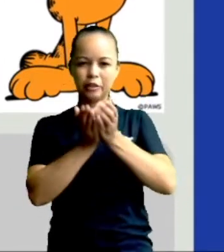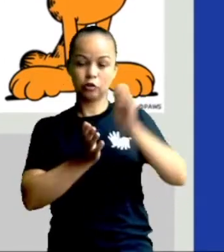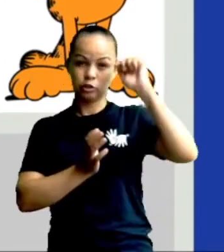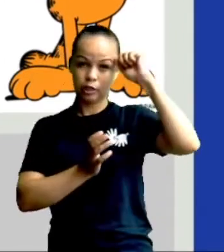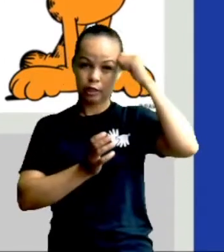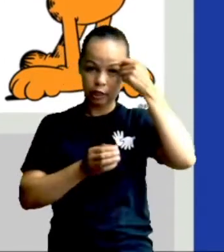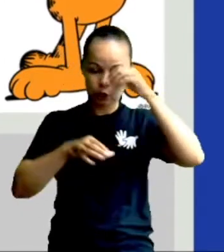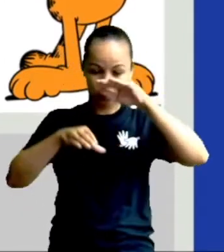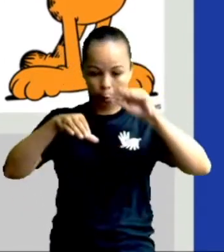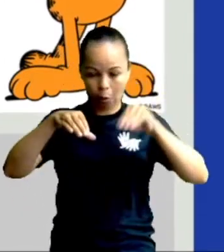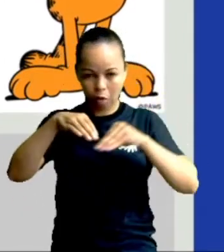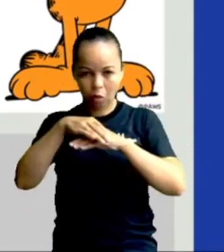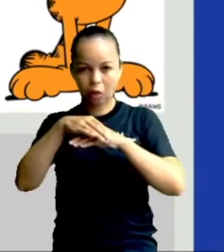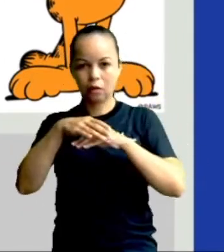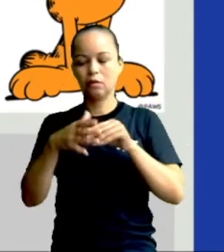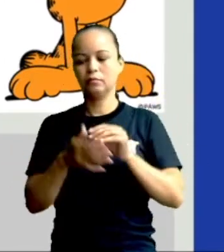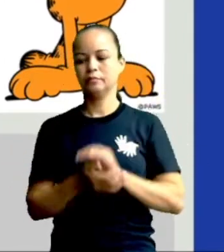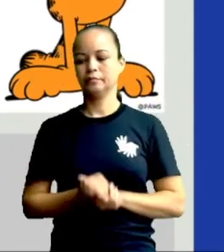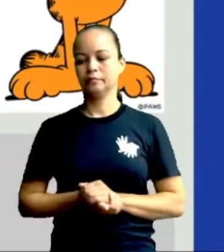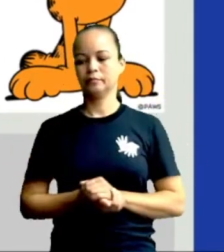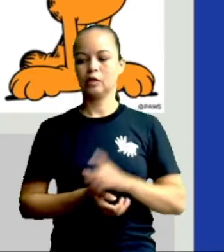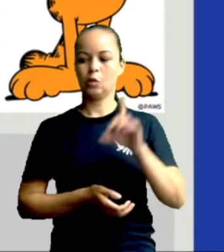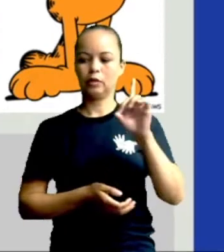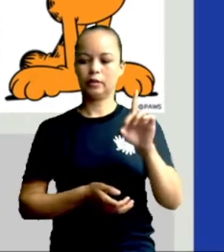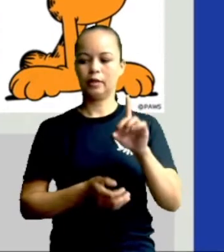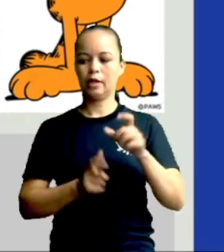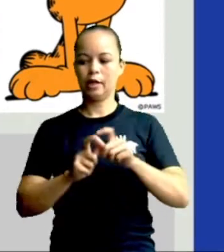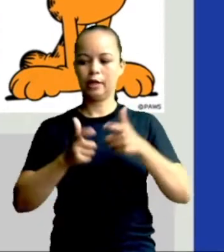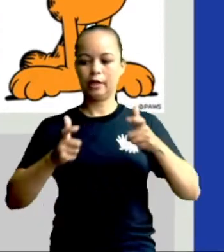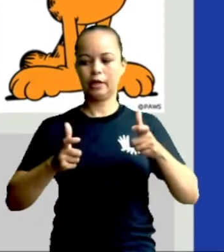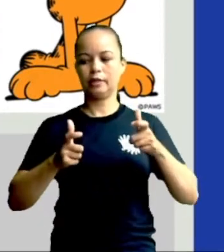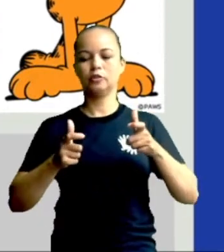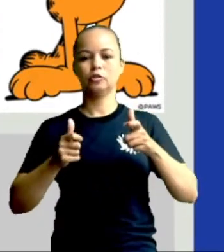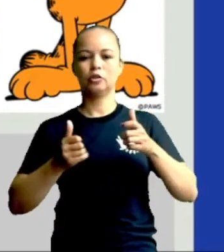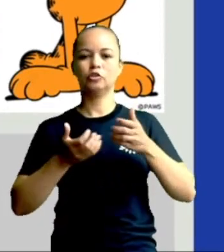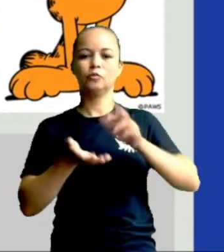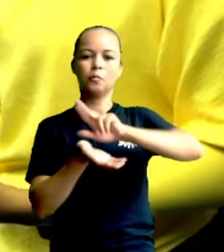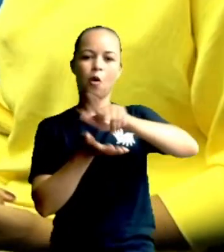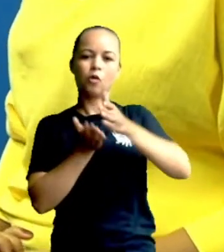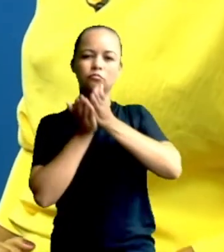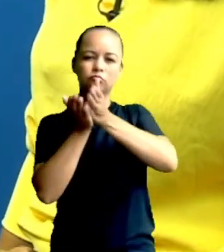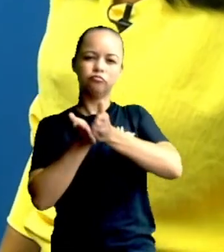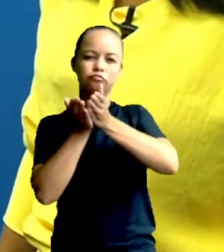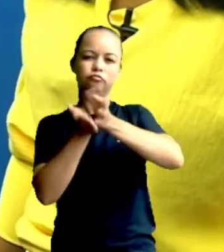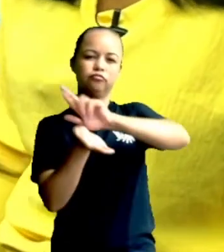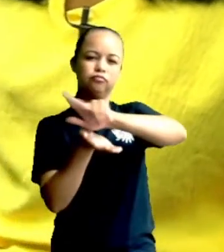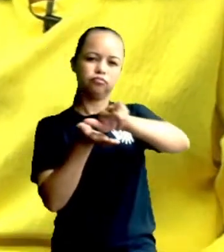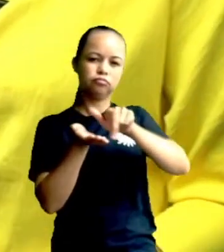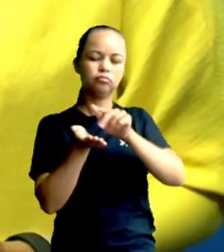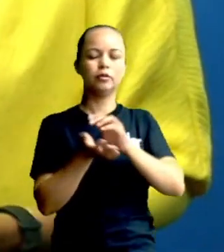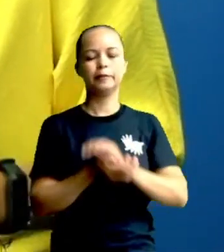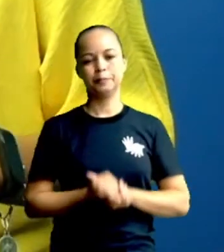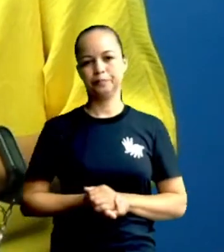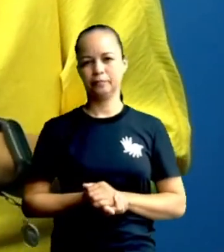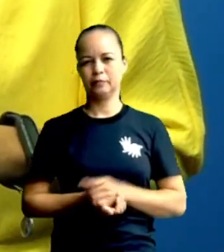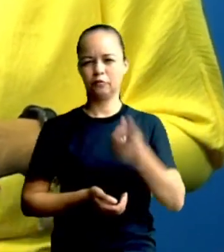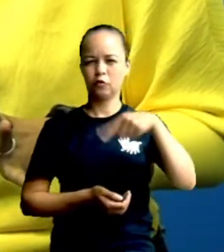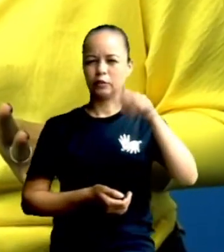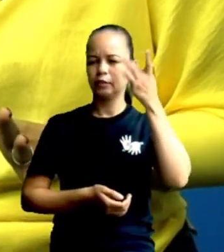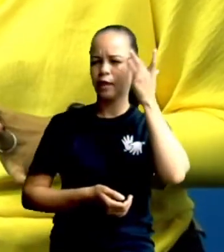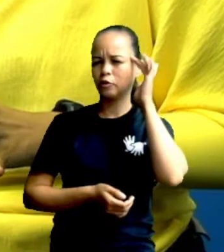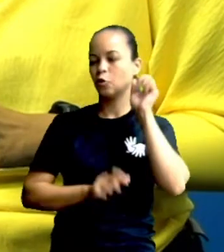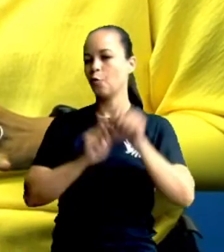ou tumbas. Ou letra D, em grandes transportes marítimos. E aí, o que você acha? Eles